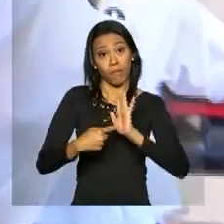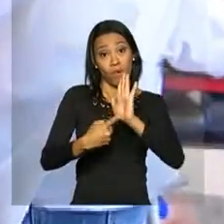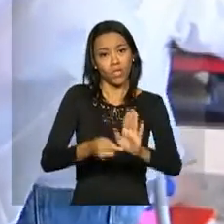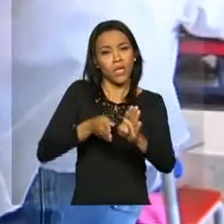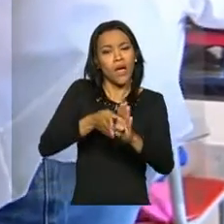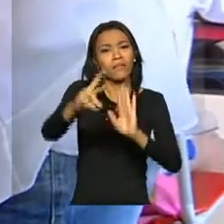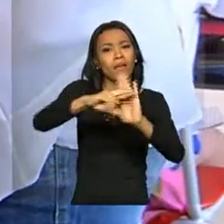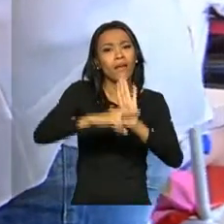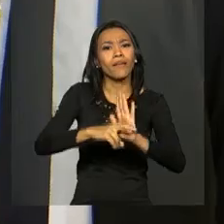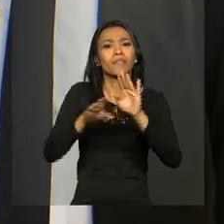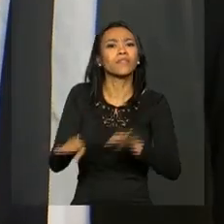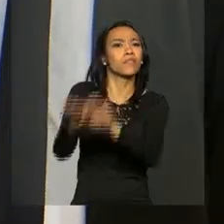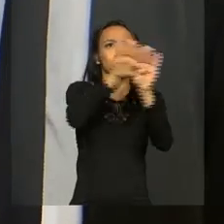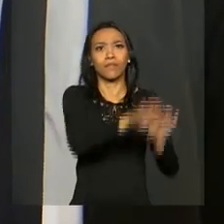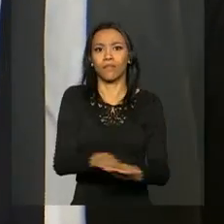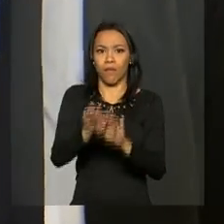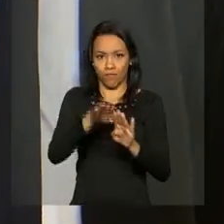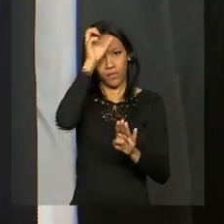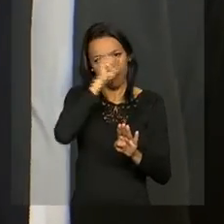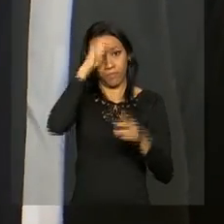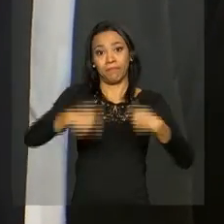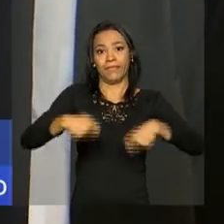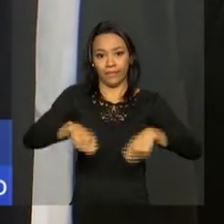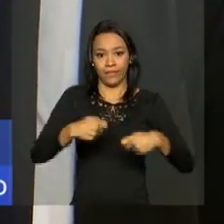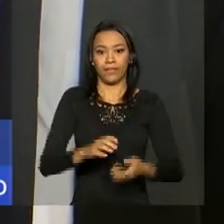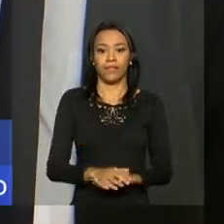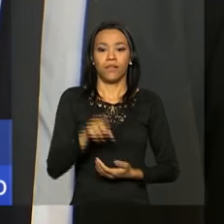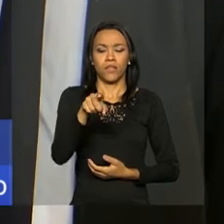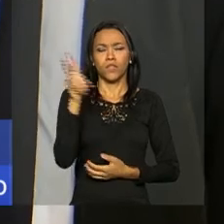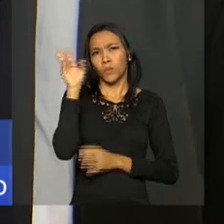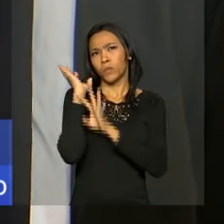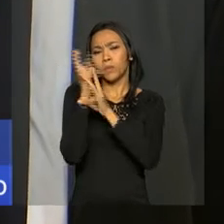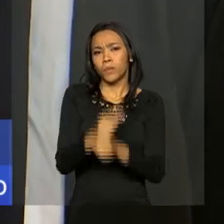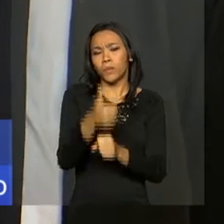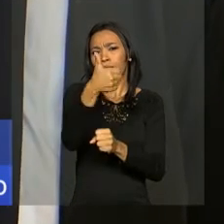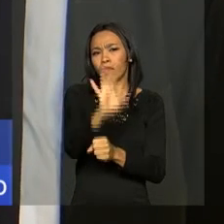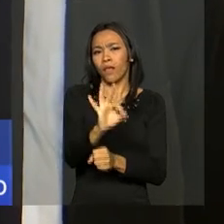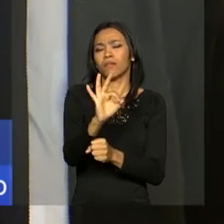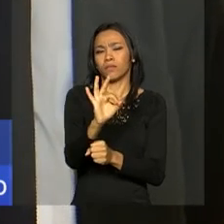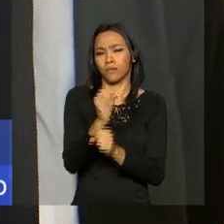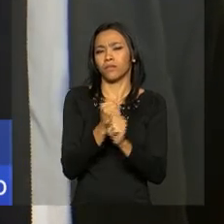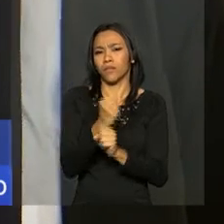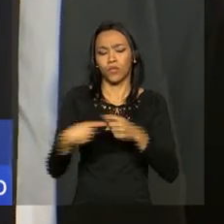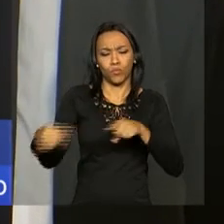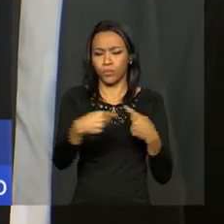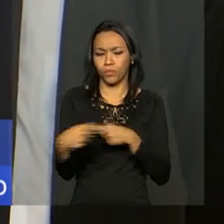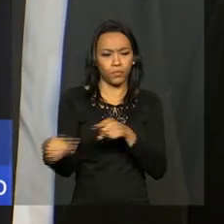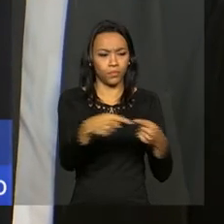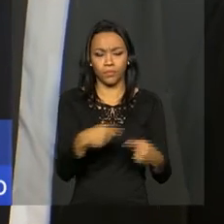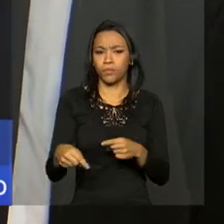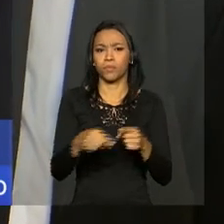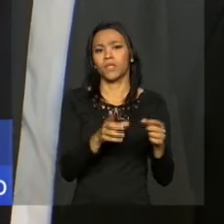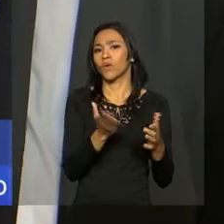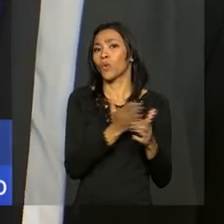educação básica devem aprender. O país tem uma história já de duas décadas de discussão de currículo da educação básica. Desde os parâmetros